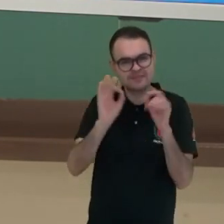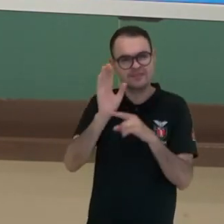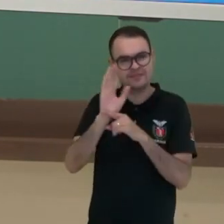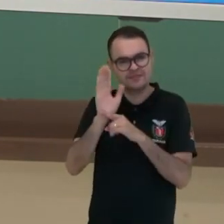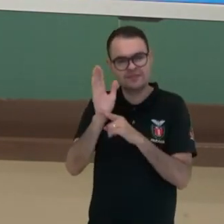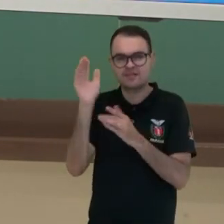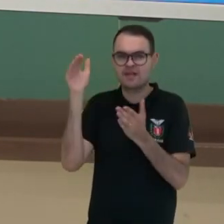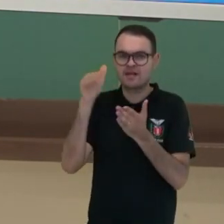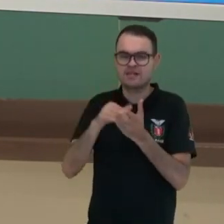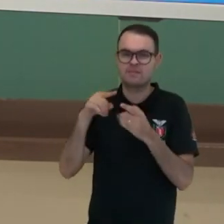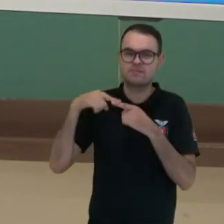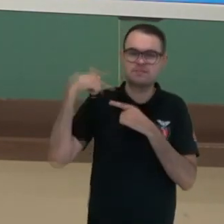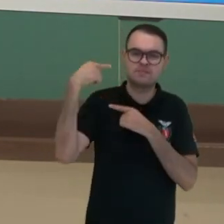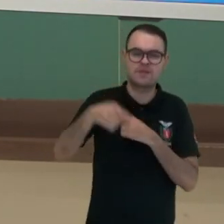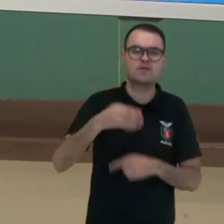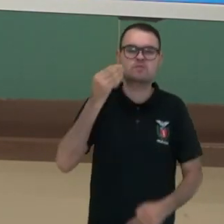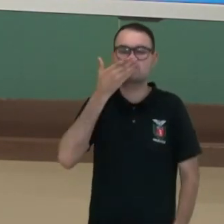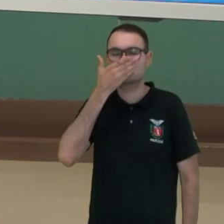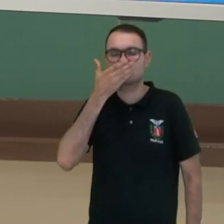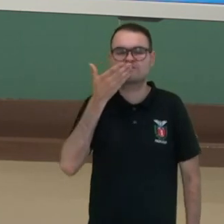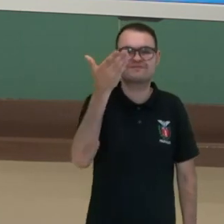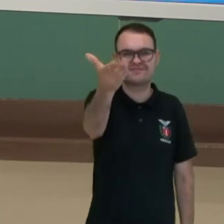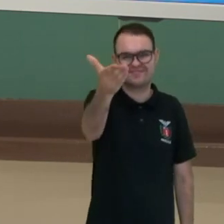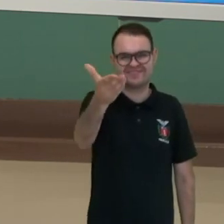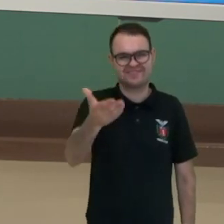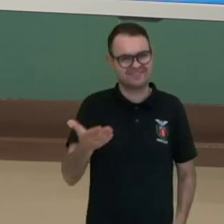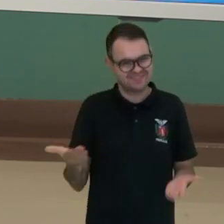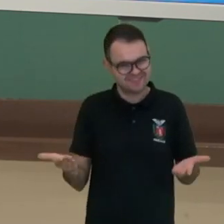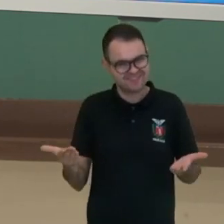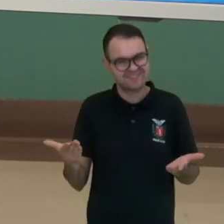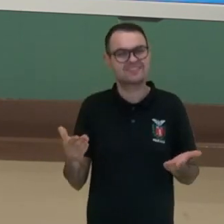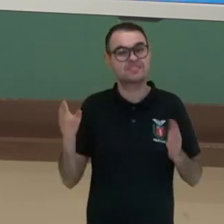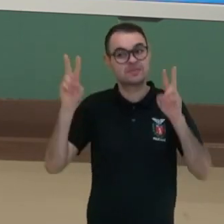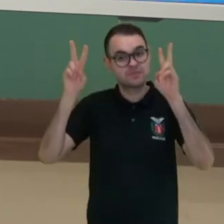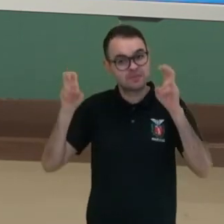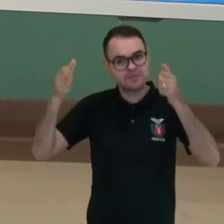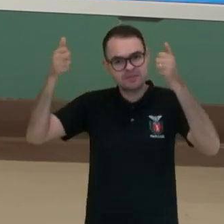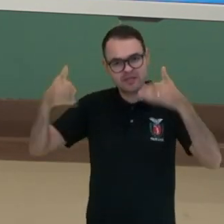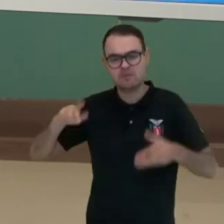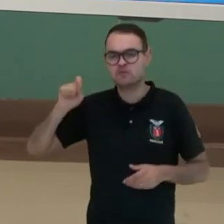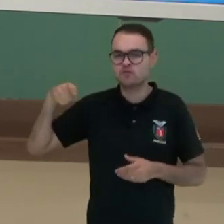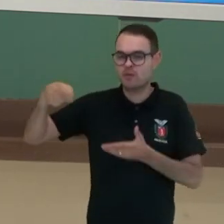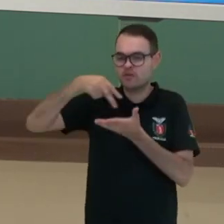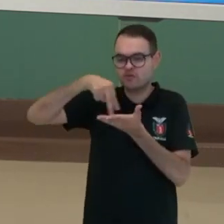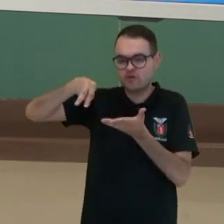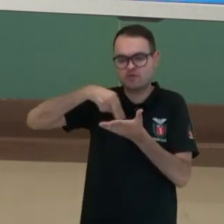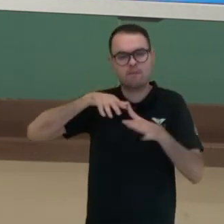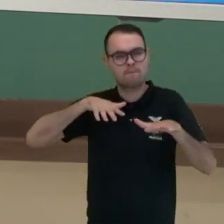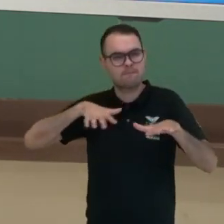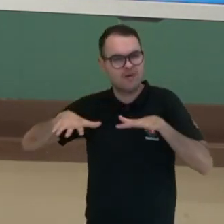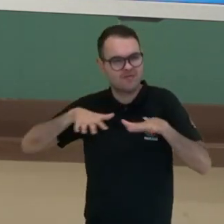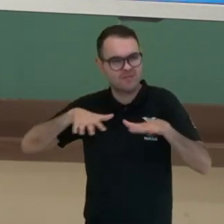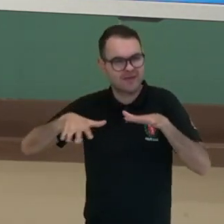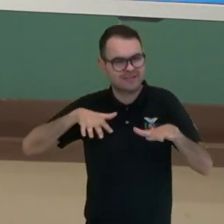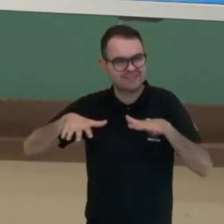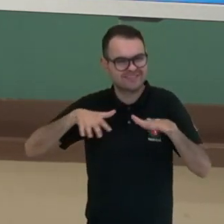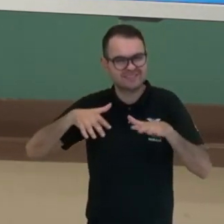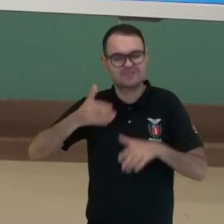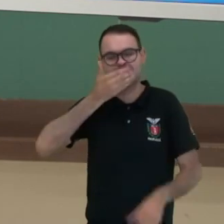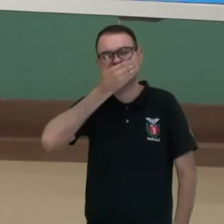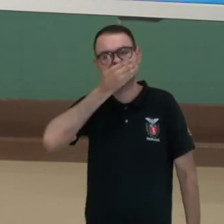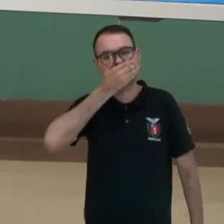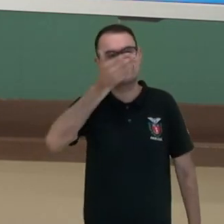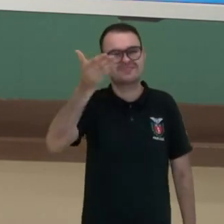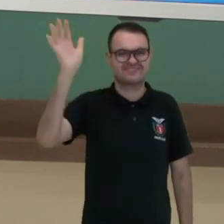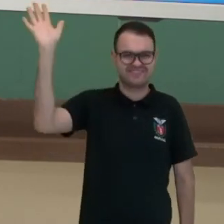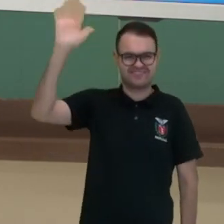E até breve, um beijo gigante no coração de vocês, né? Que nós falamos sobre dança, movimento, né? Beijo